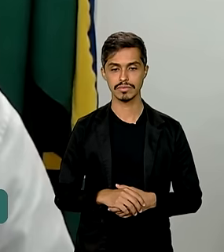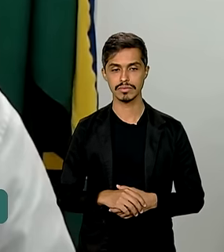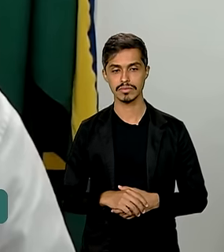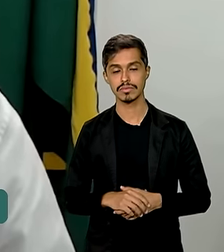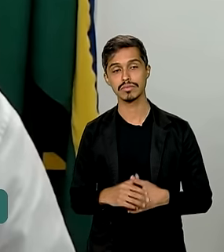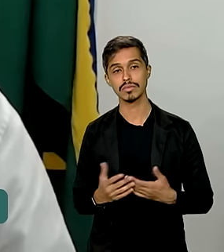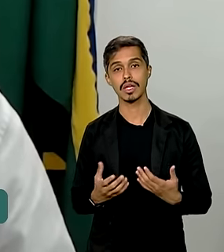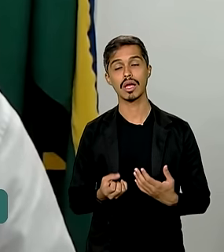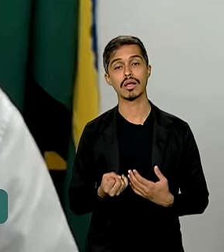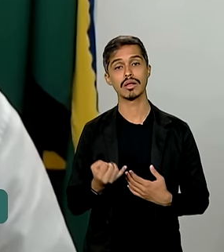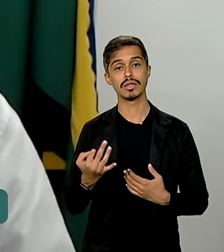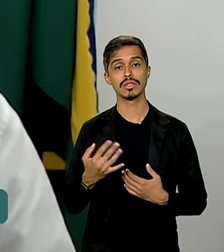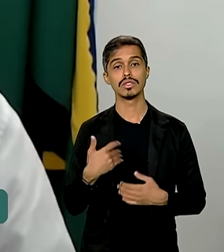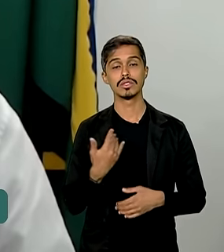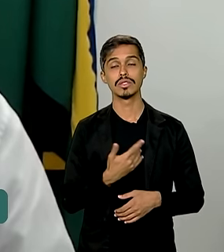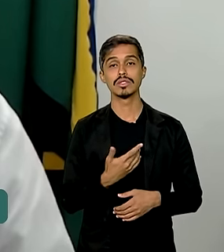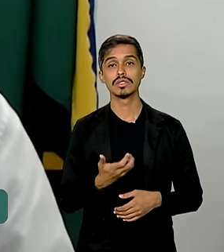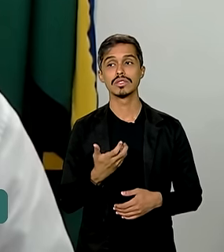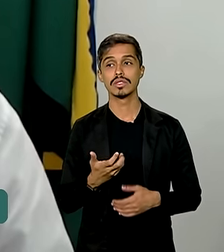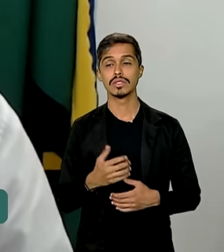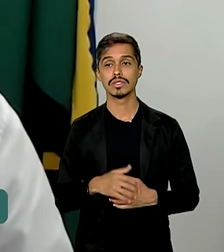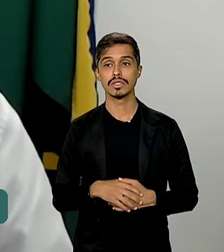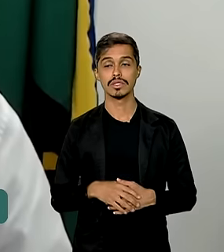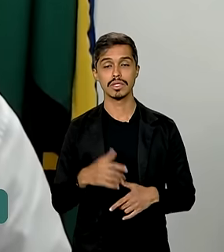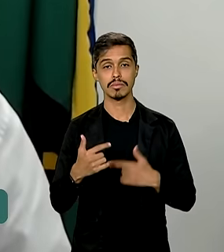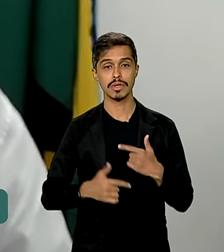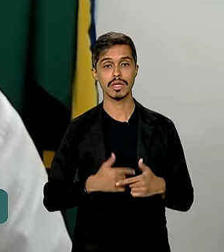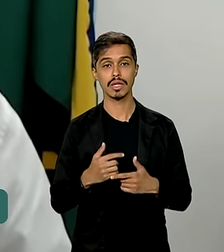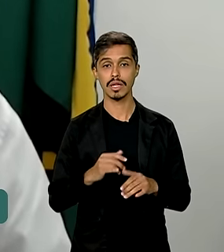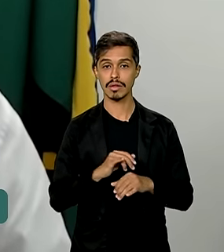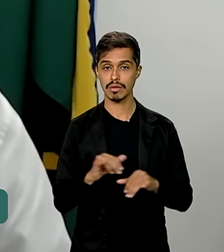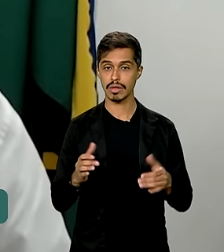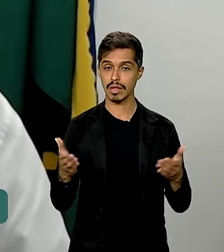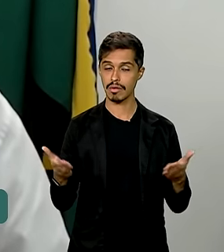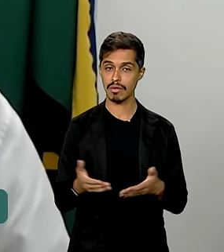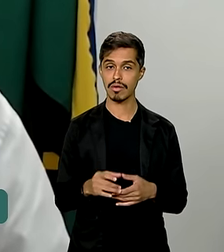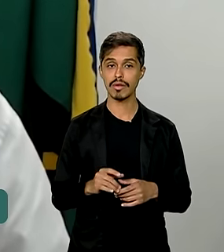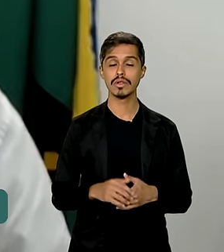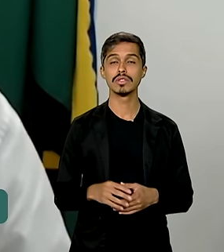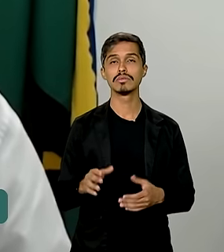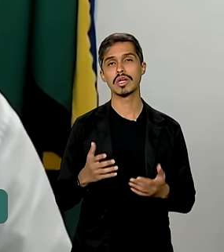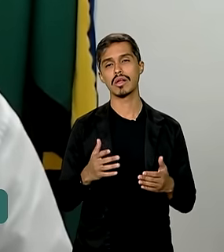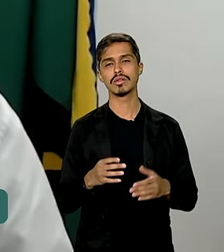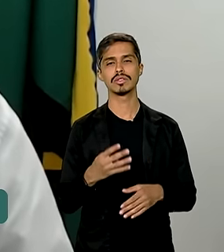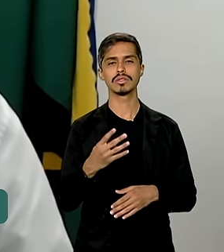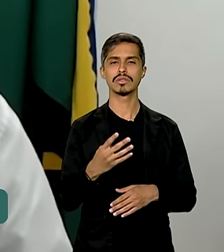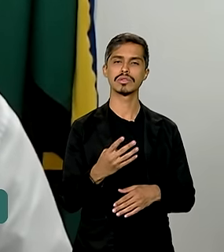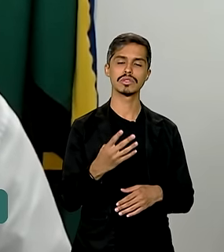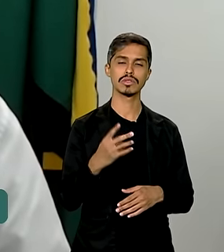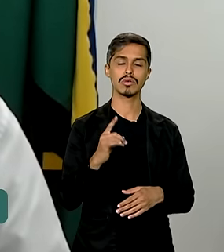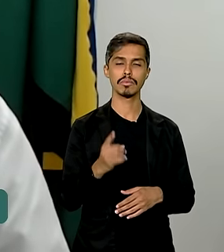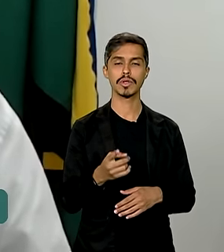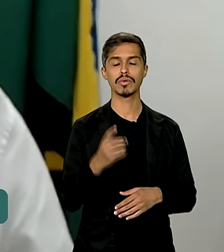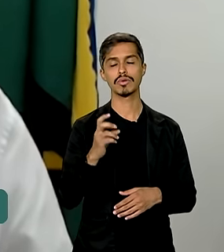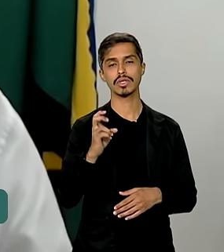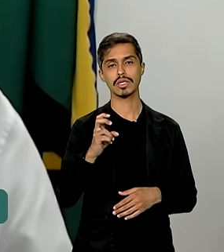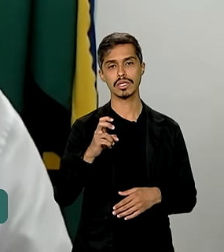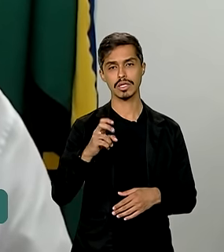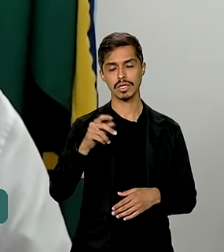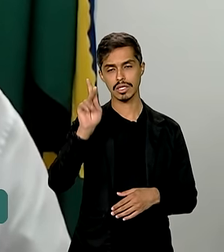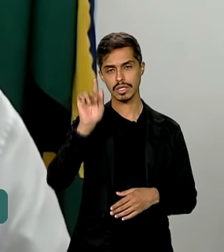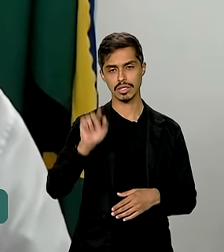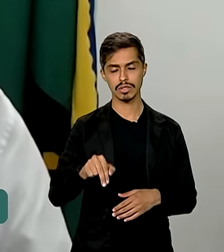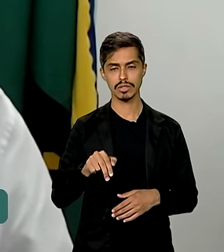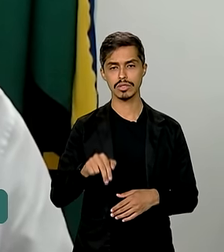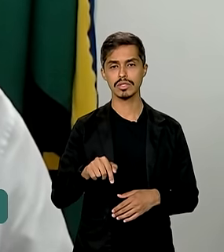E a quantidade que nós estamos querendo trabalhar, já anunciado desde agora, é que fica em torno de média de 5 mil quilos por mês para pequenos